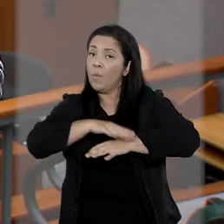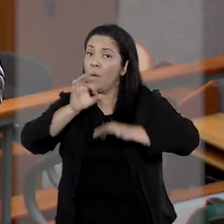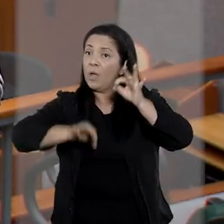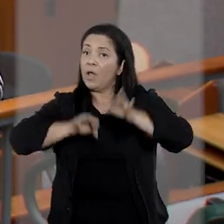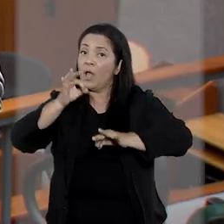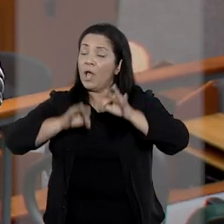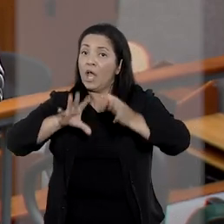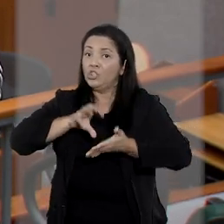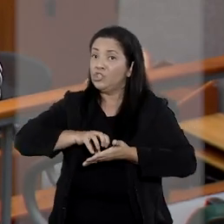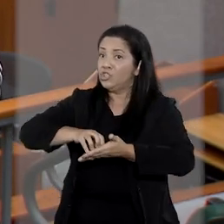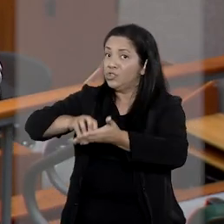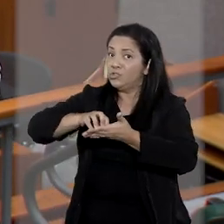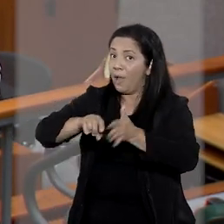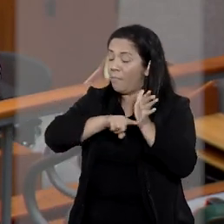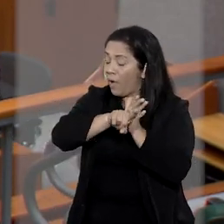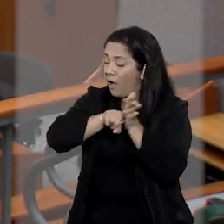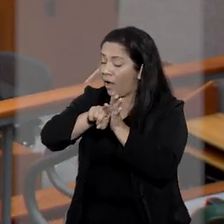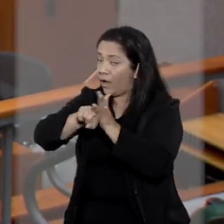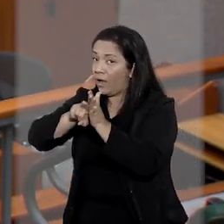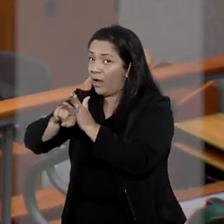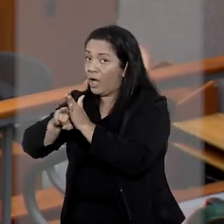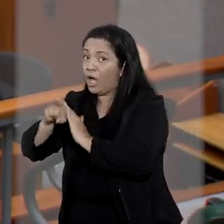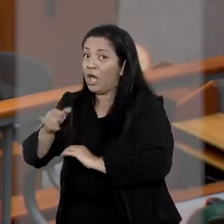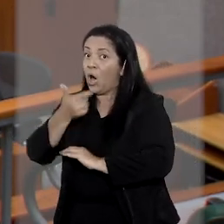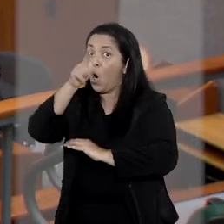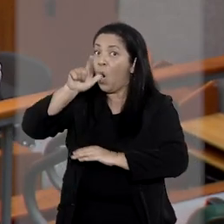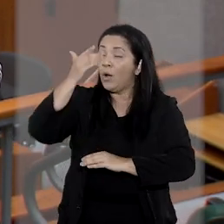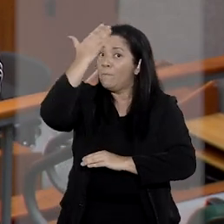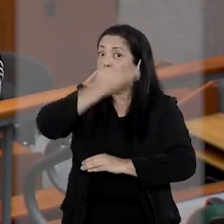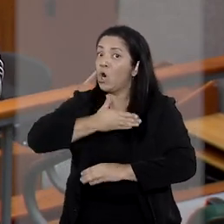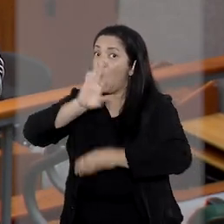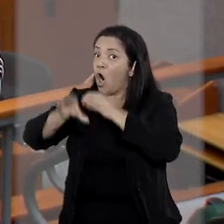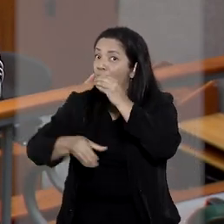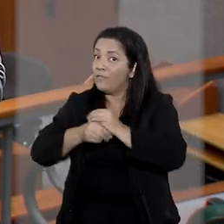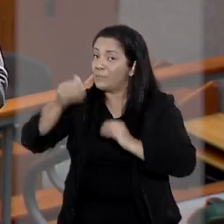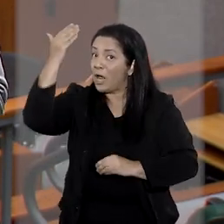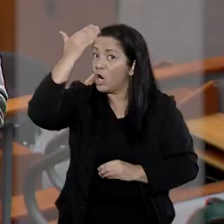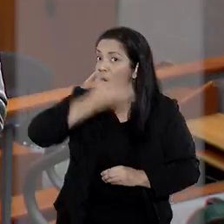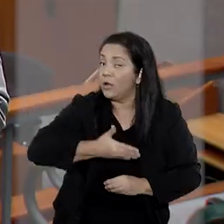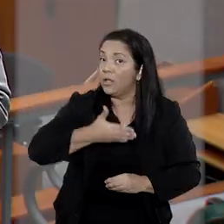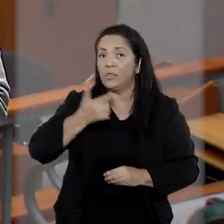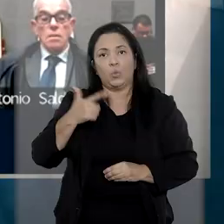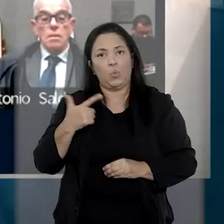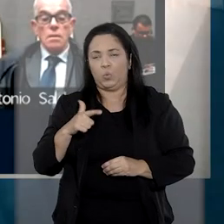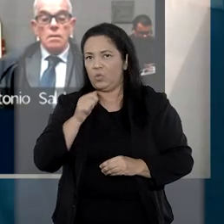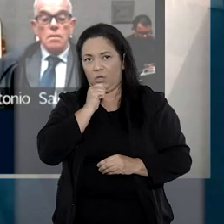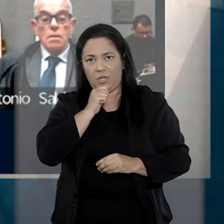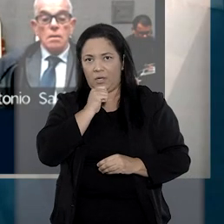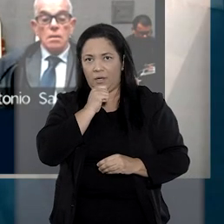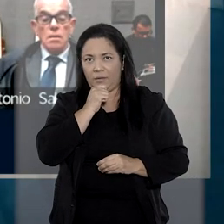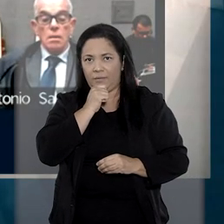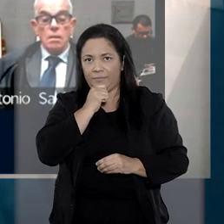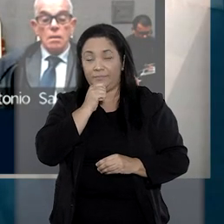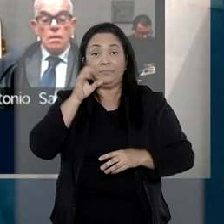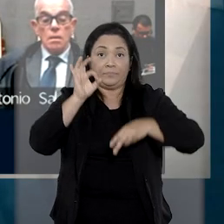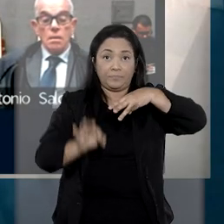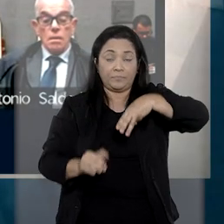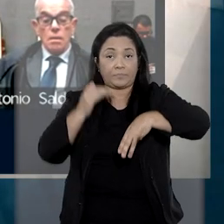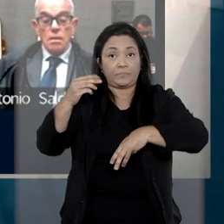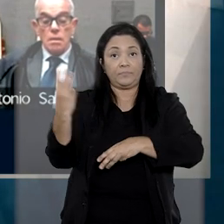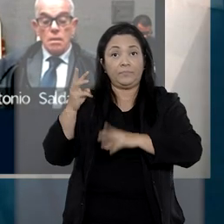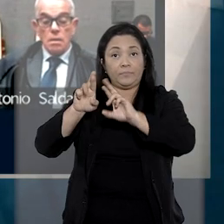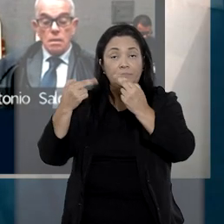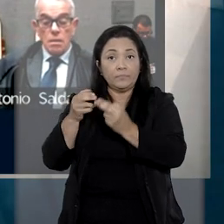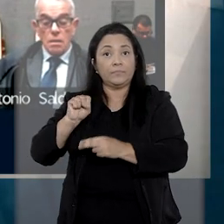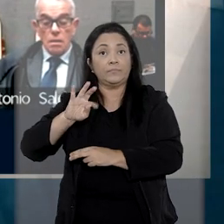realização de diligências ou a juntada de outras provas que confirmassem a suspeita. Ao julgar o habeas corpus, os